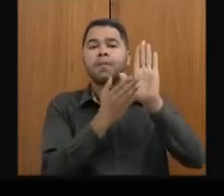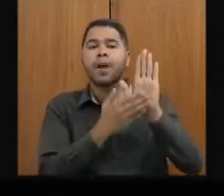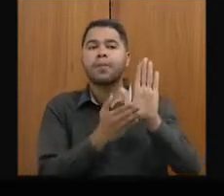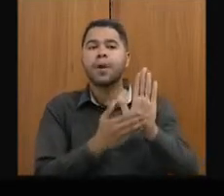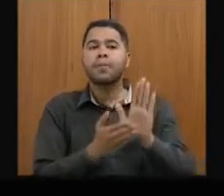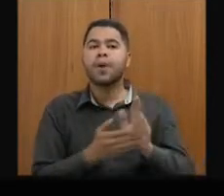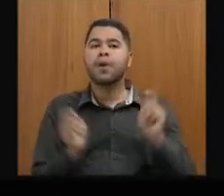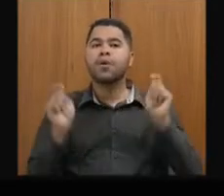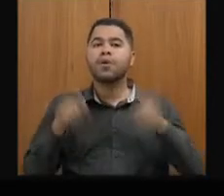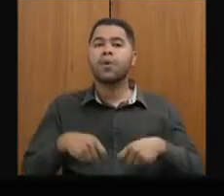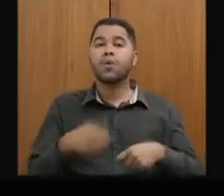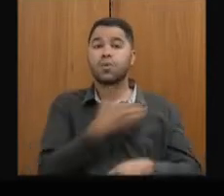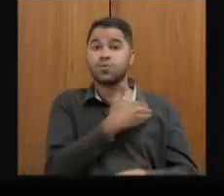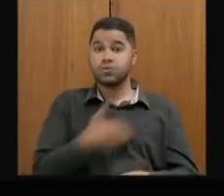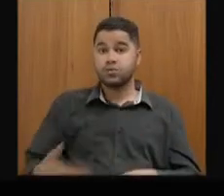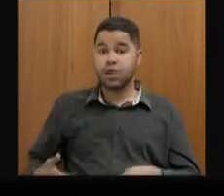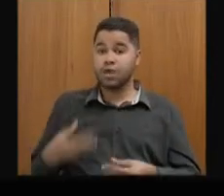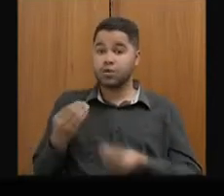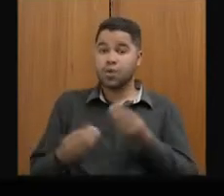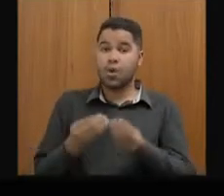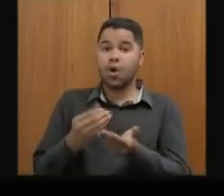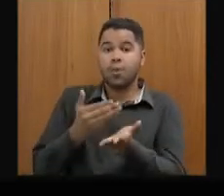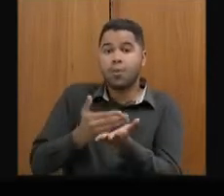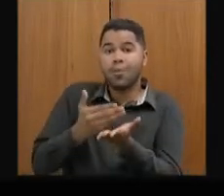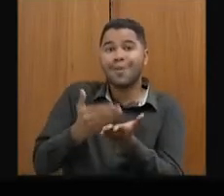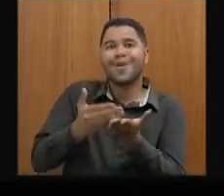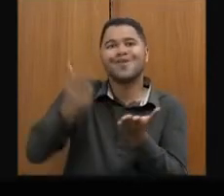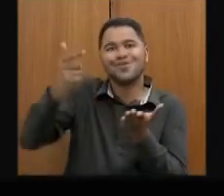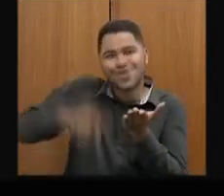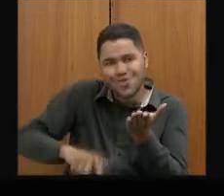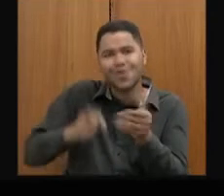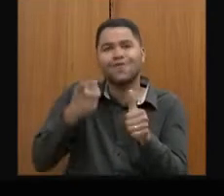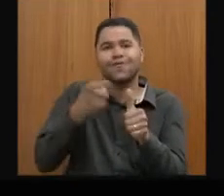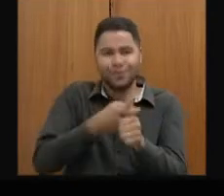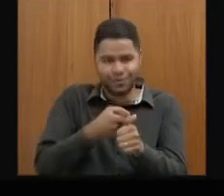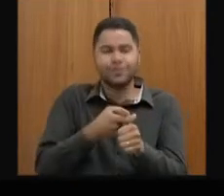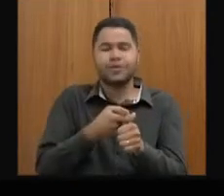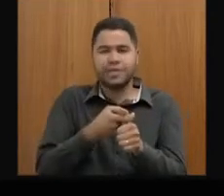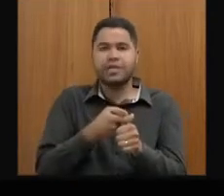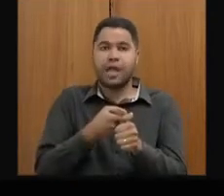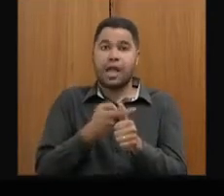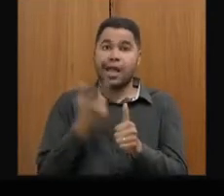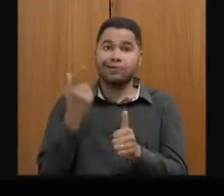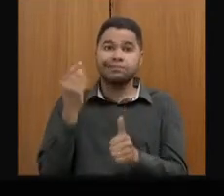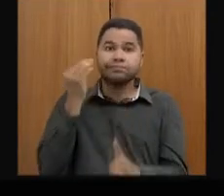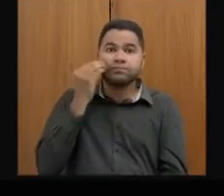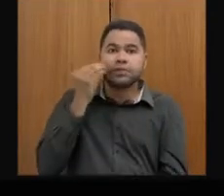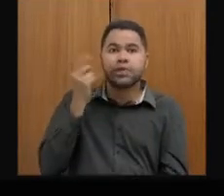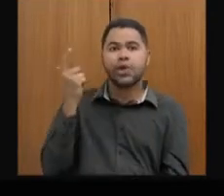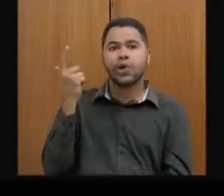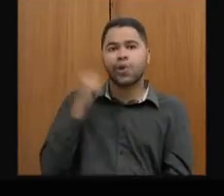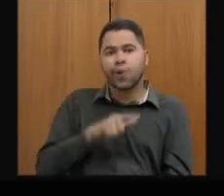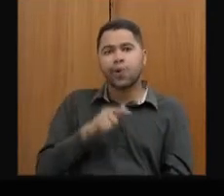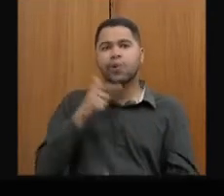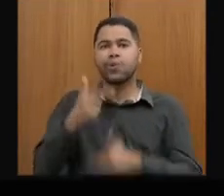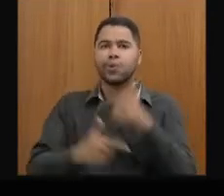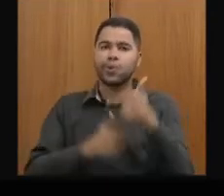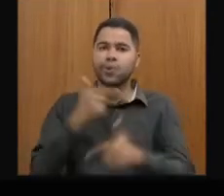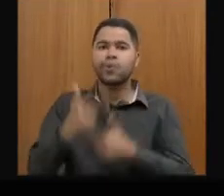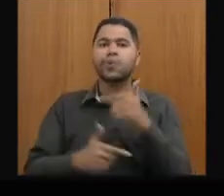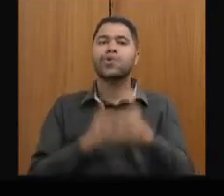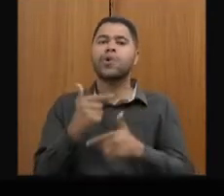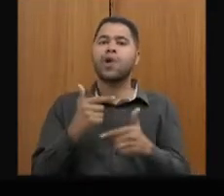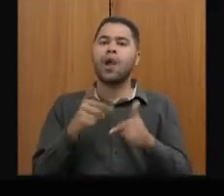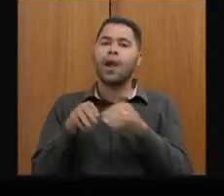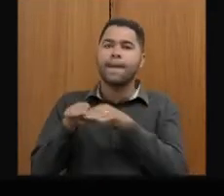do Estado se habilitar a refinanciamento de dívida de uma forma a conseguir trabalhar o